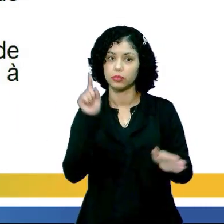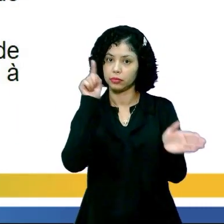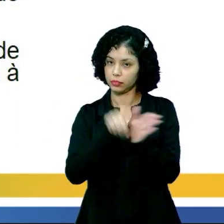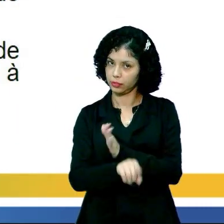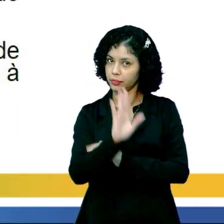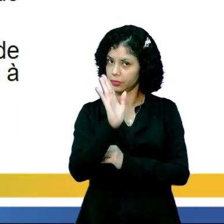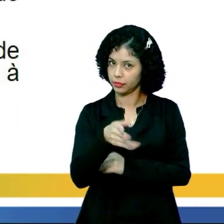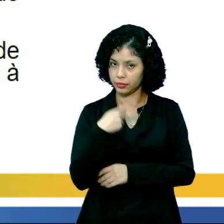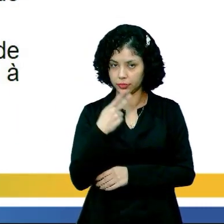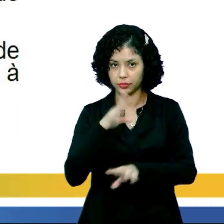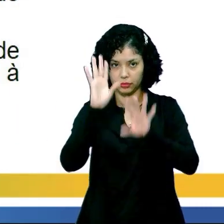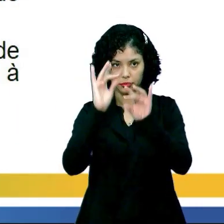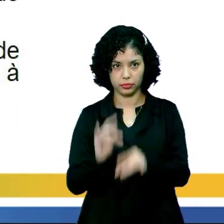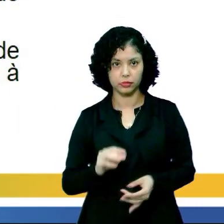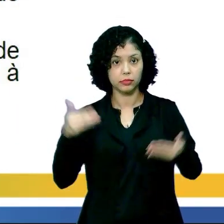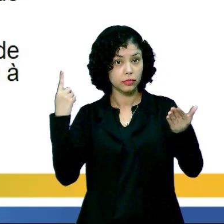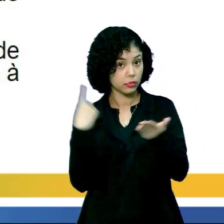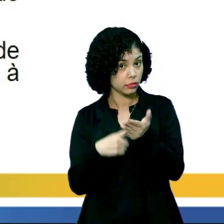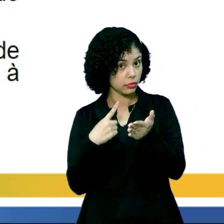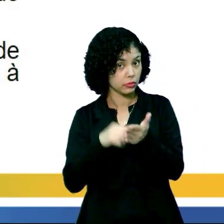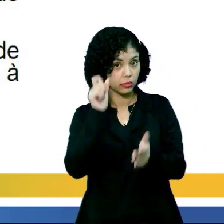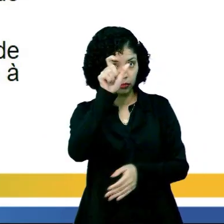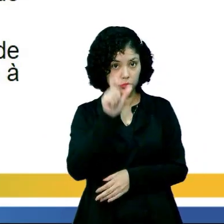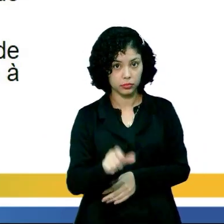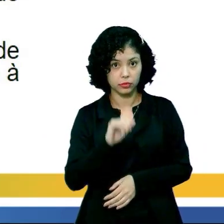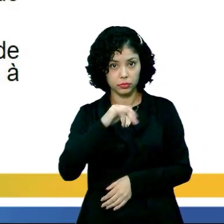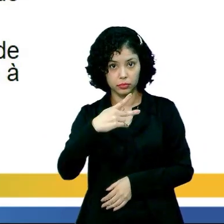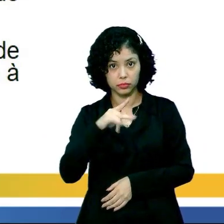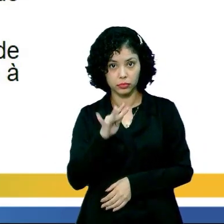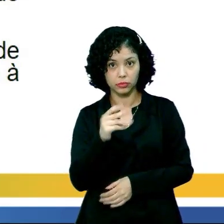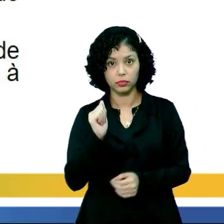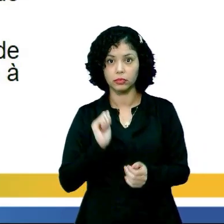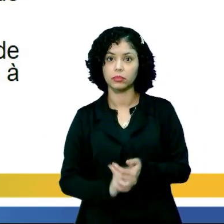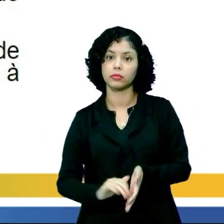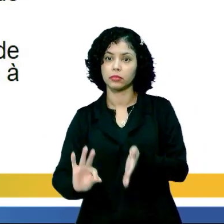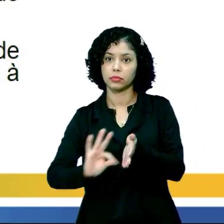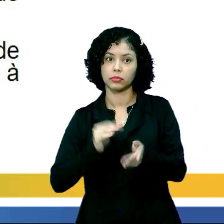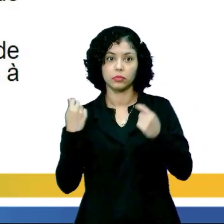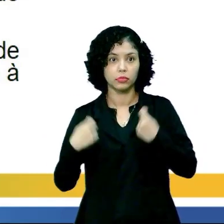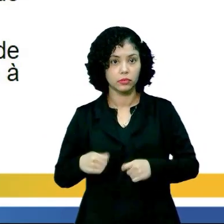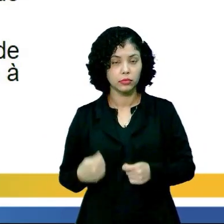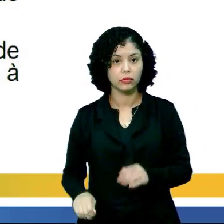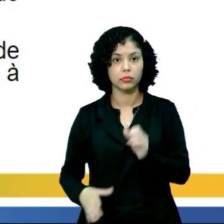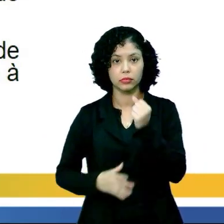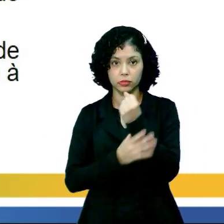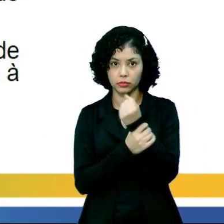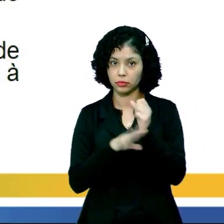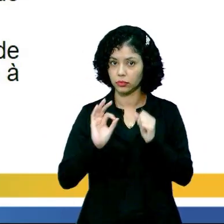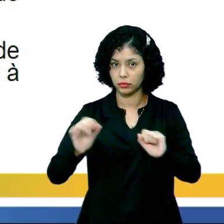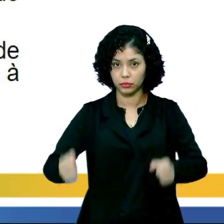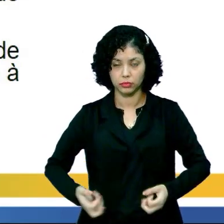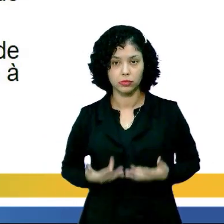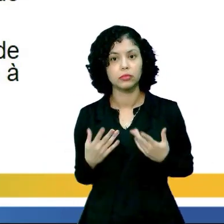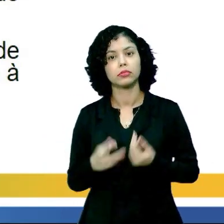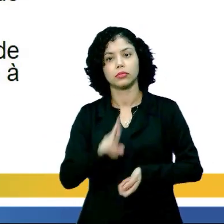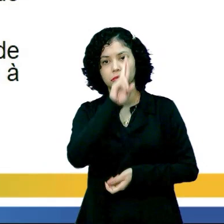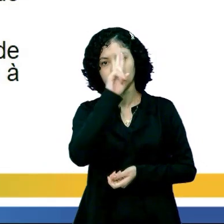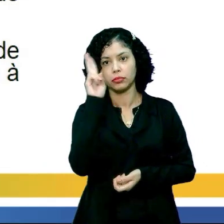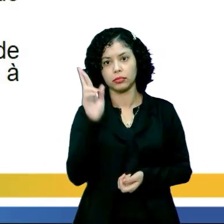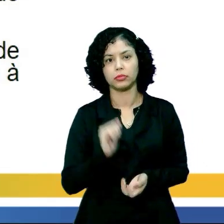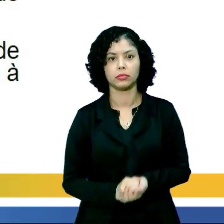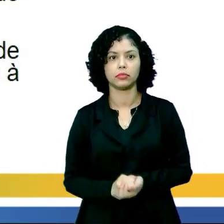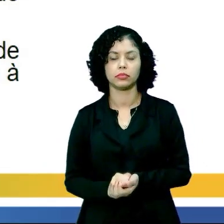enunciado, né? Que já está em destaque. De acordo com o autor, o IFAM evidencia a necessidade de se proteger em certas